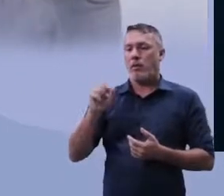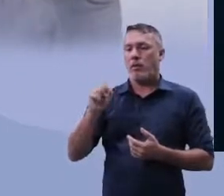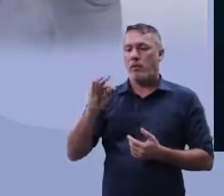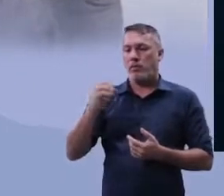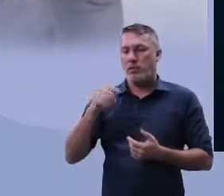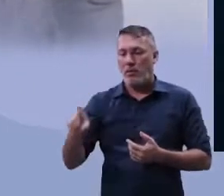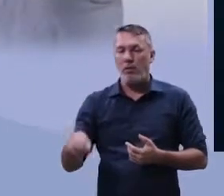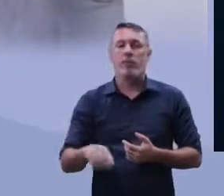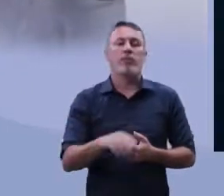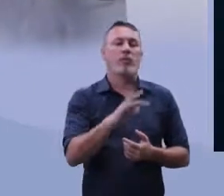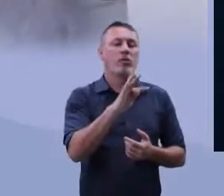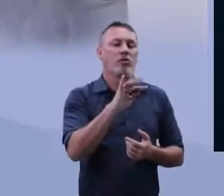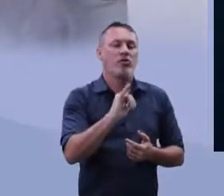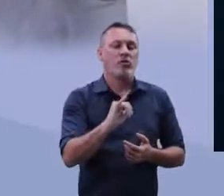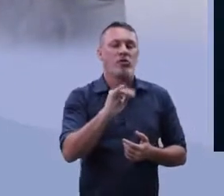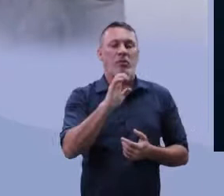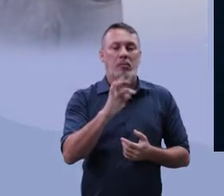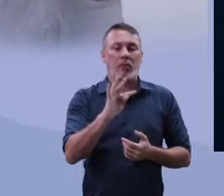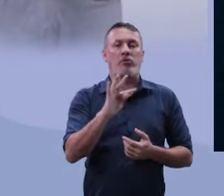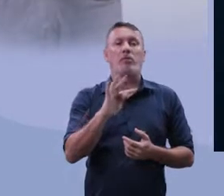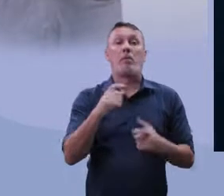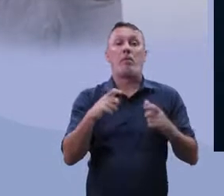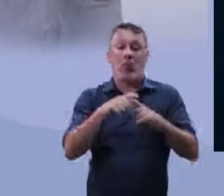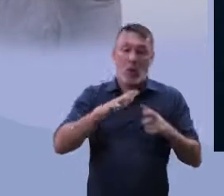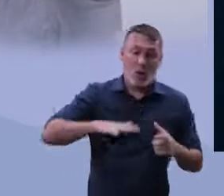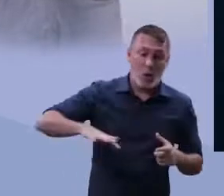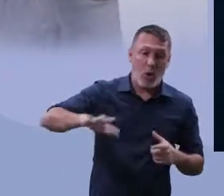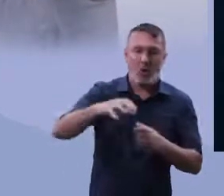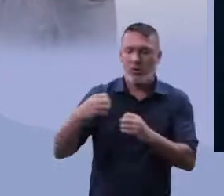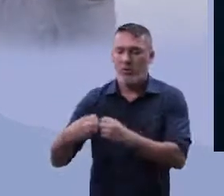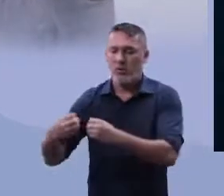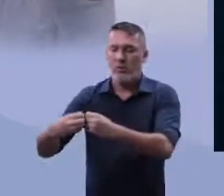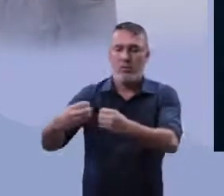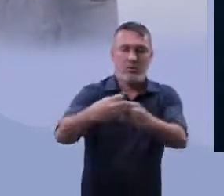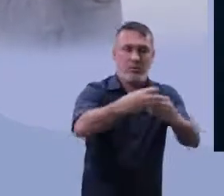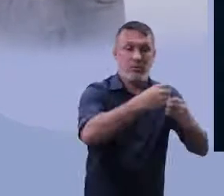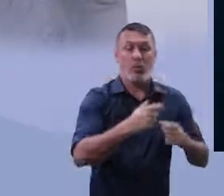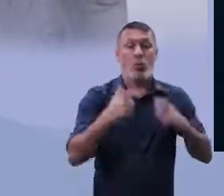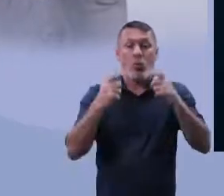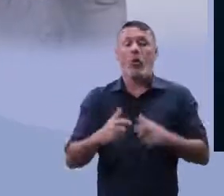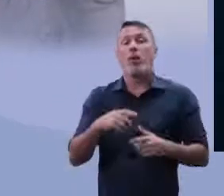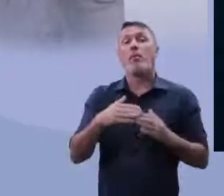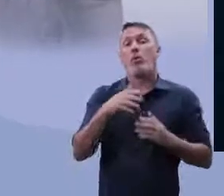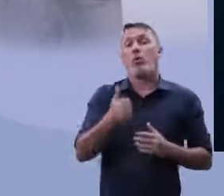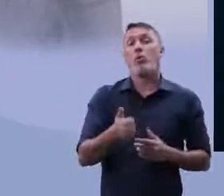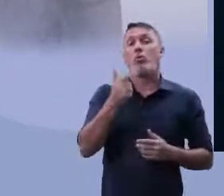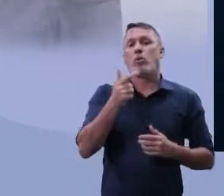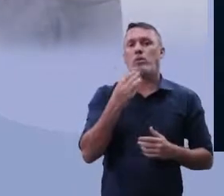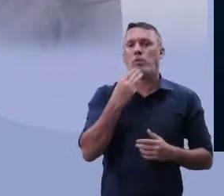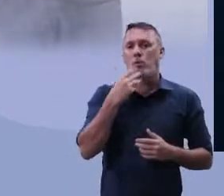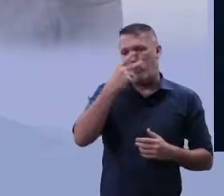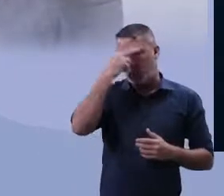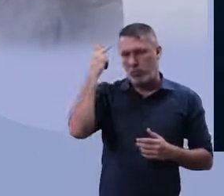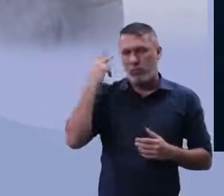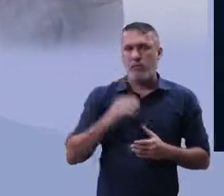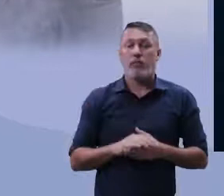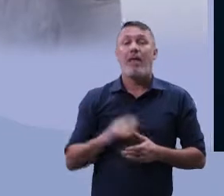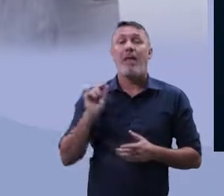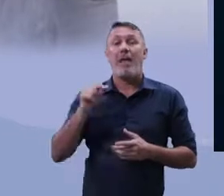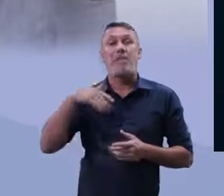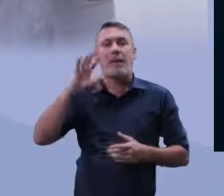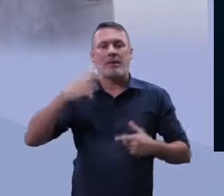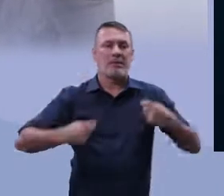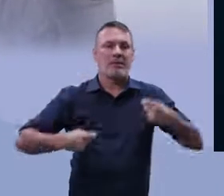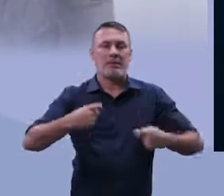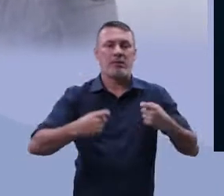com 12 milhões de pessoas. Mas, os principais envolvidos nessa pendência aí, no caso aí, é